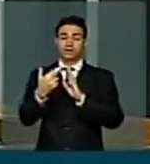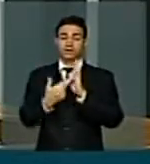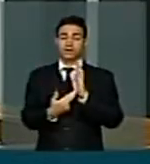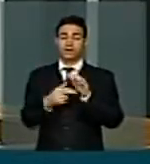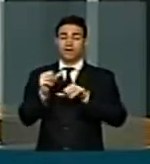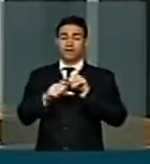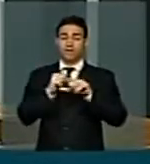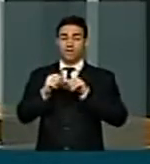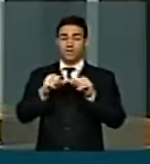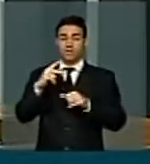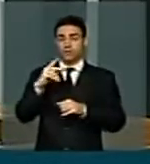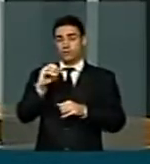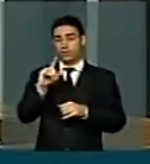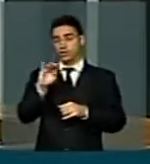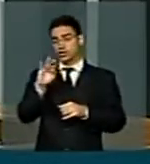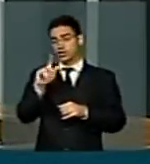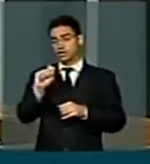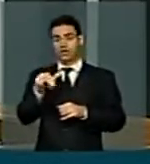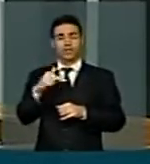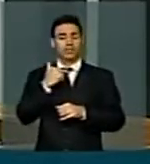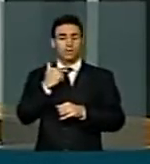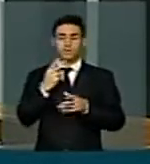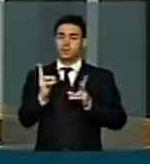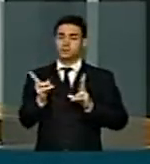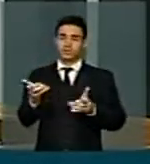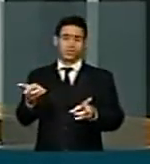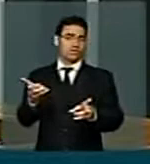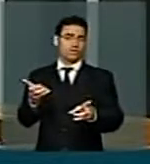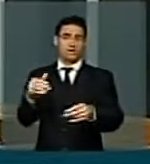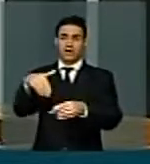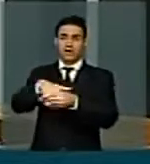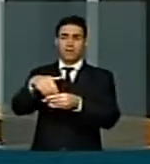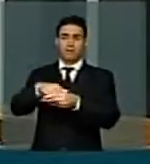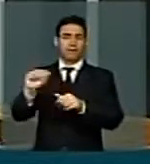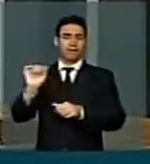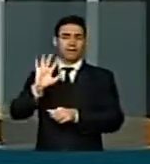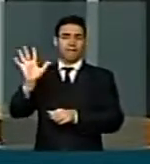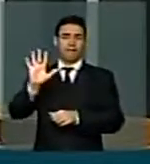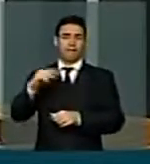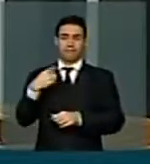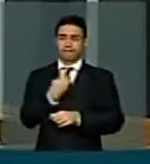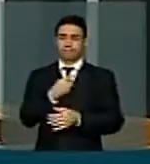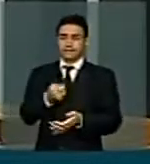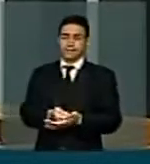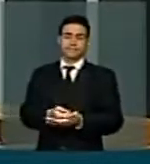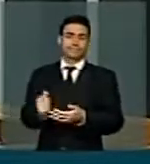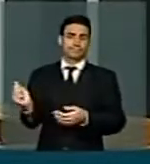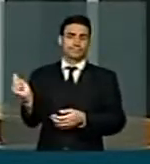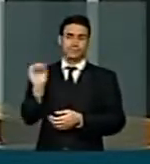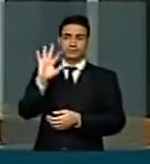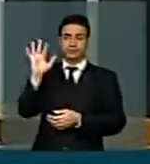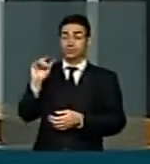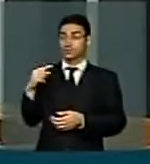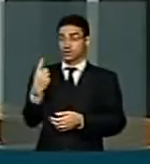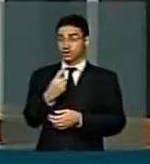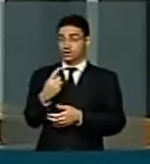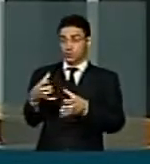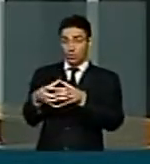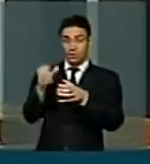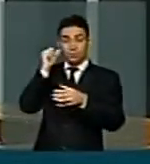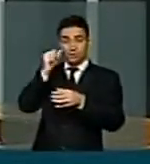política. Não dá para continuar com uma campanha tão cara e nós mulheres sempre saímos e perdemos.